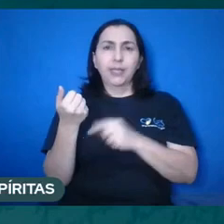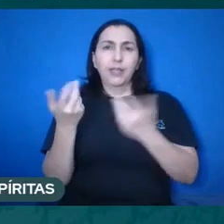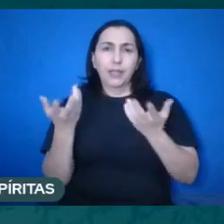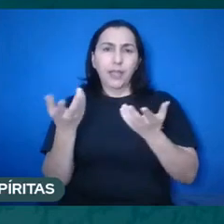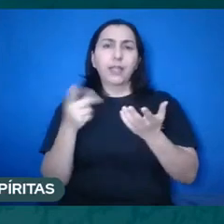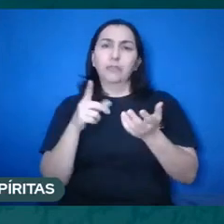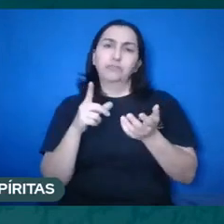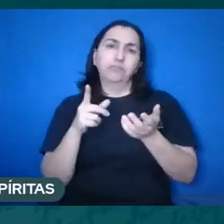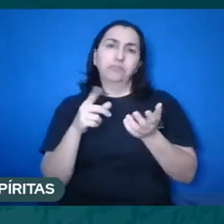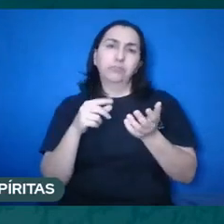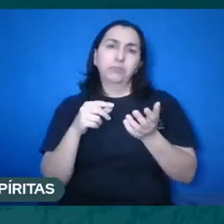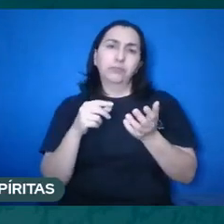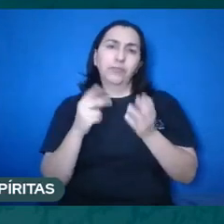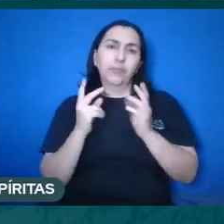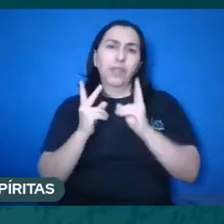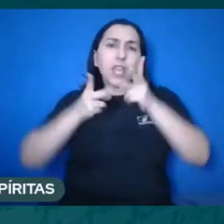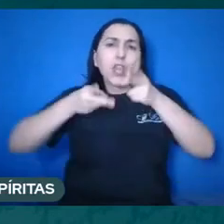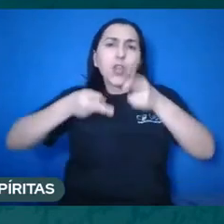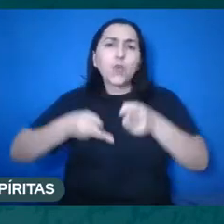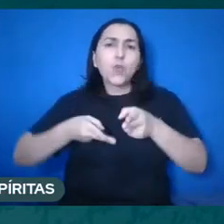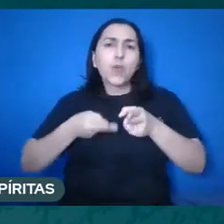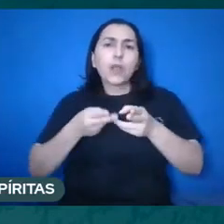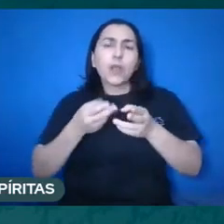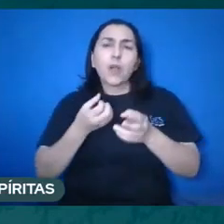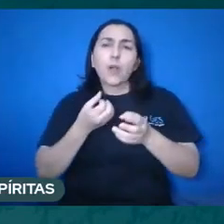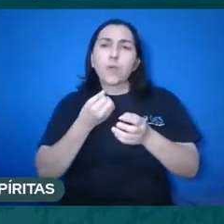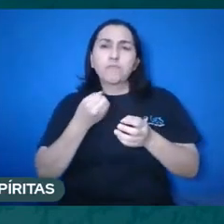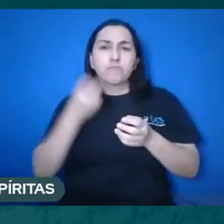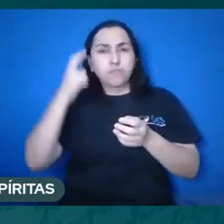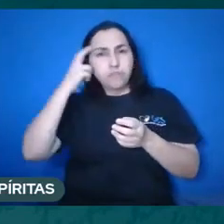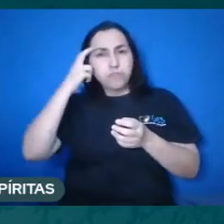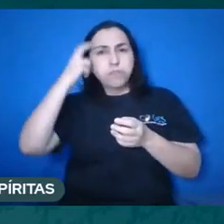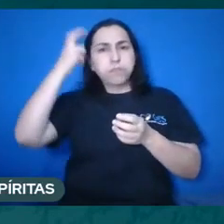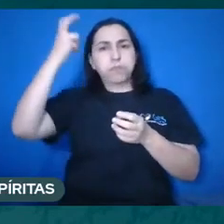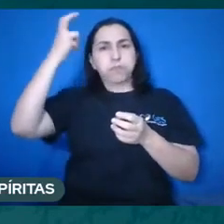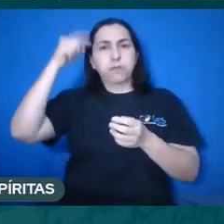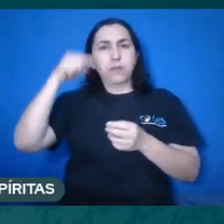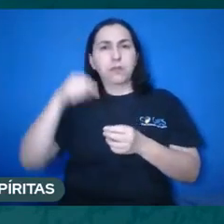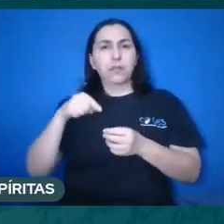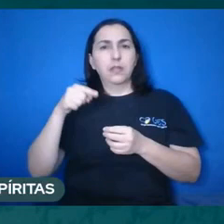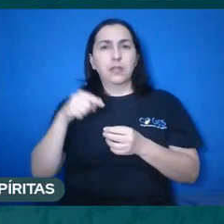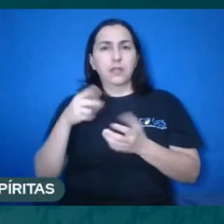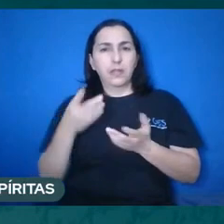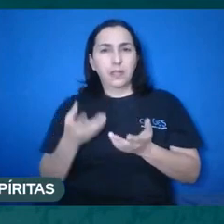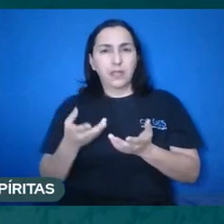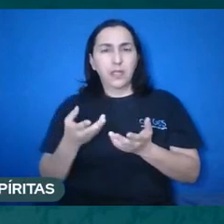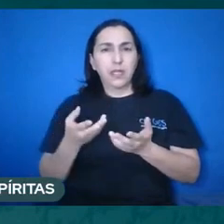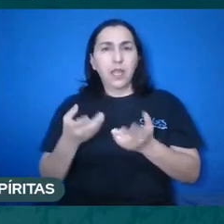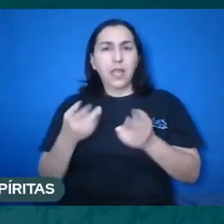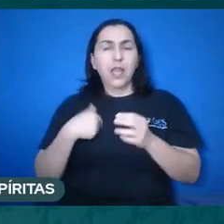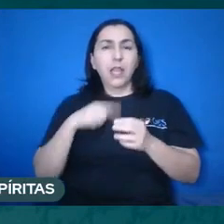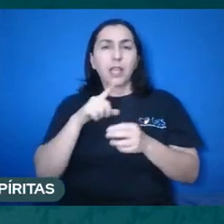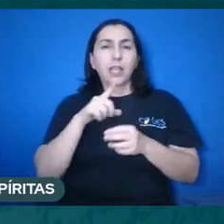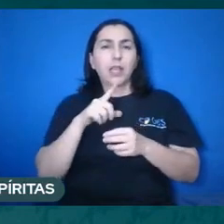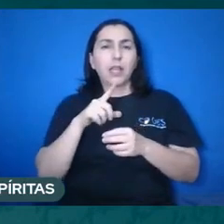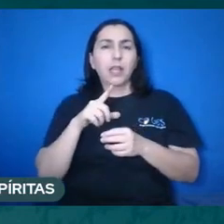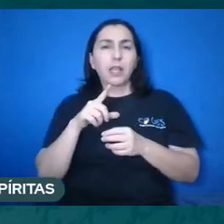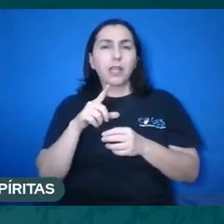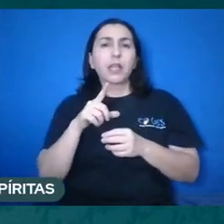hoje. Seria o equivalente ao bom gênio, ou seja, aquela divindade que